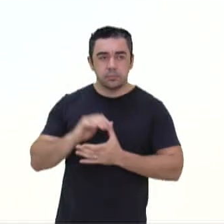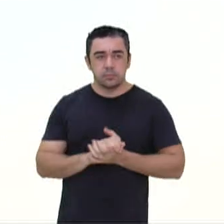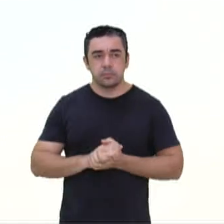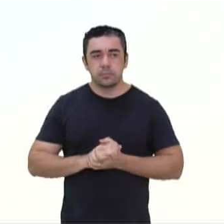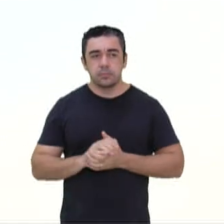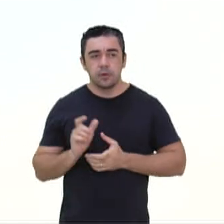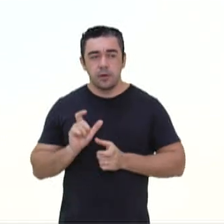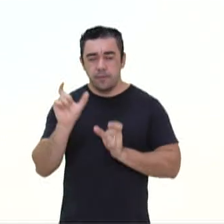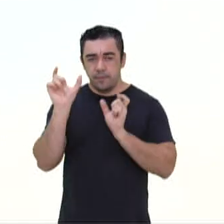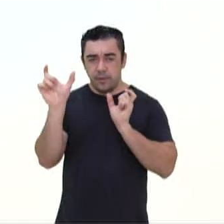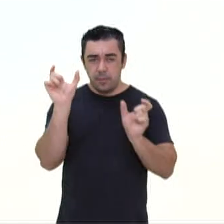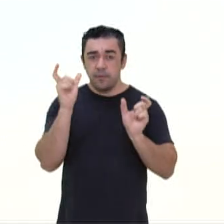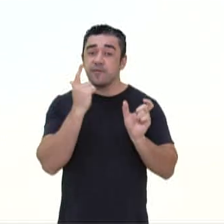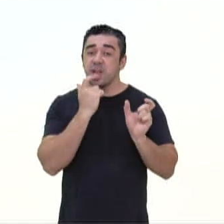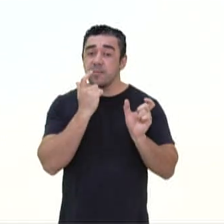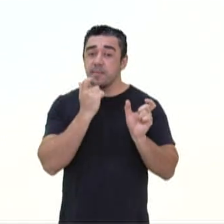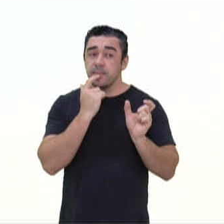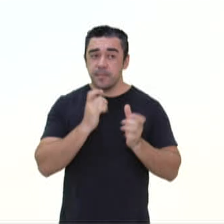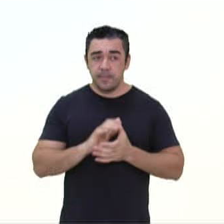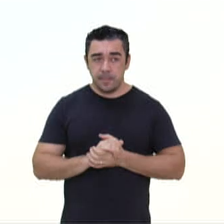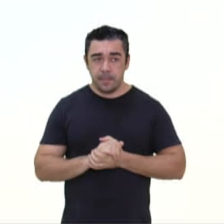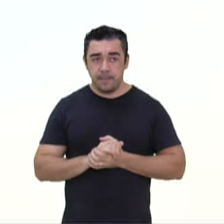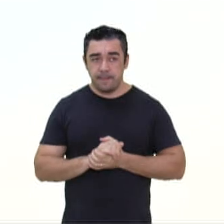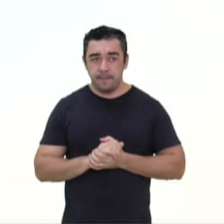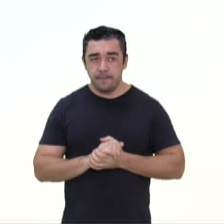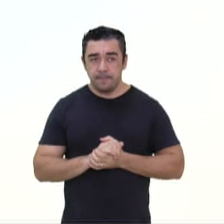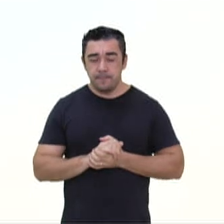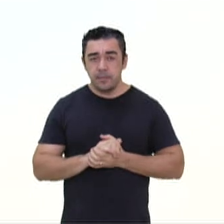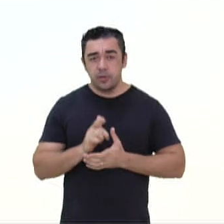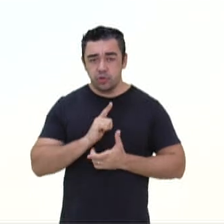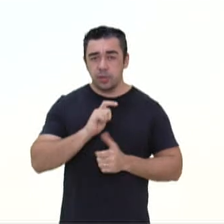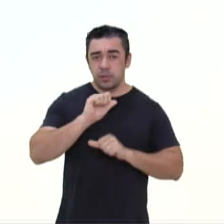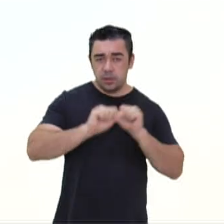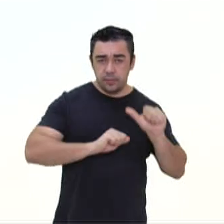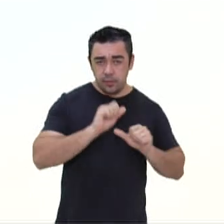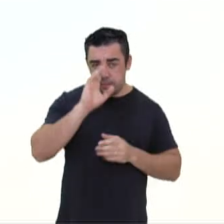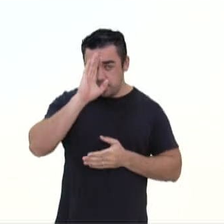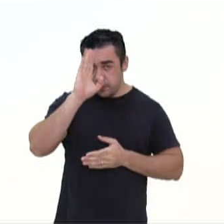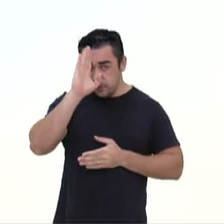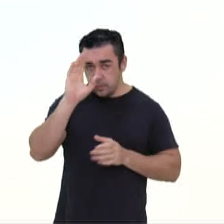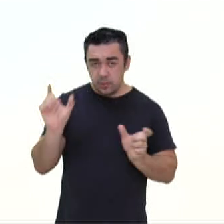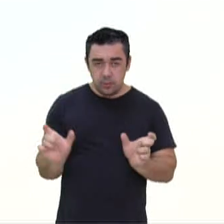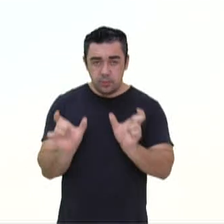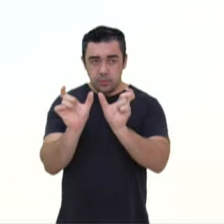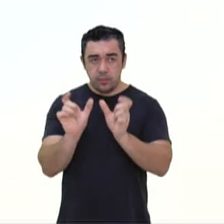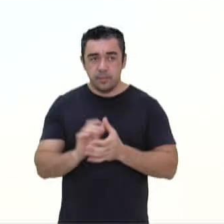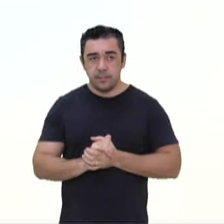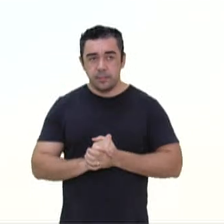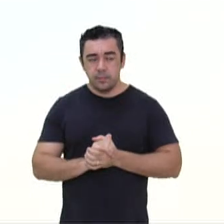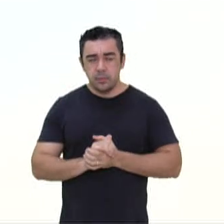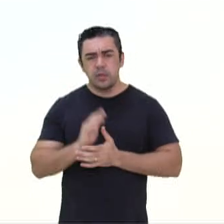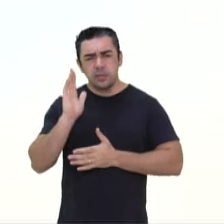destacados são, ó, havia o transformado, verbo principal com auxiliar e reconhecendo o verbo no